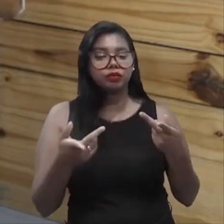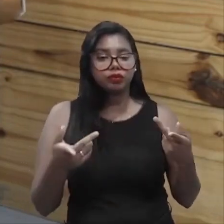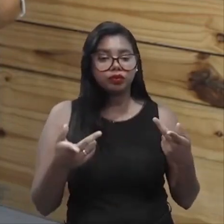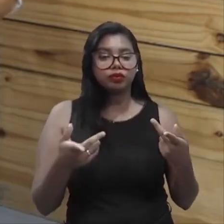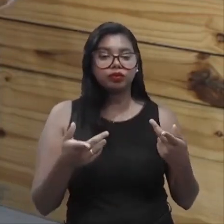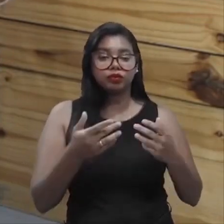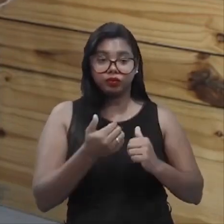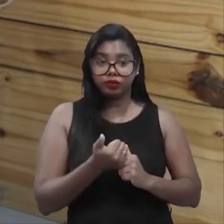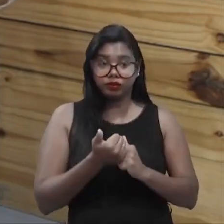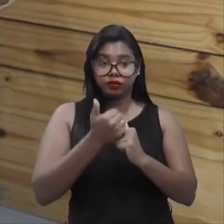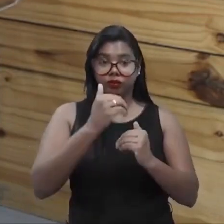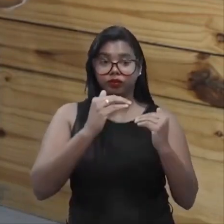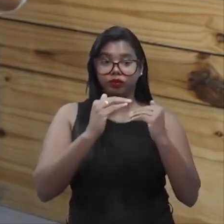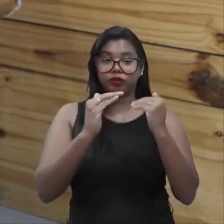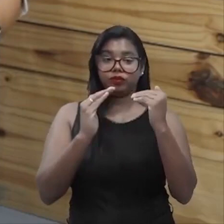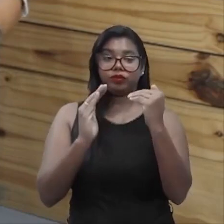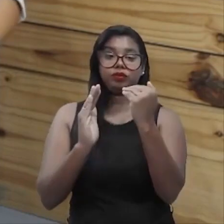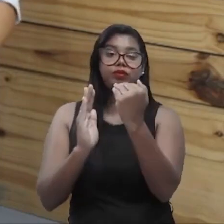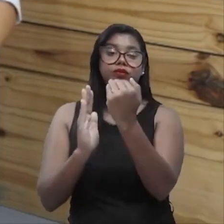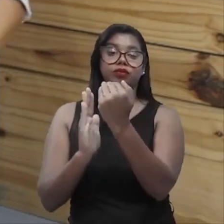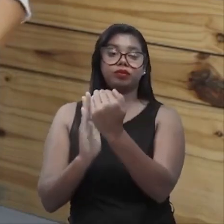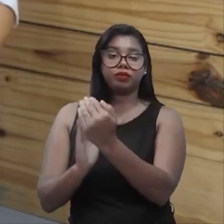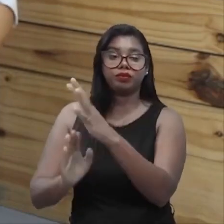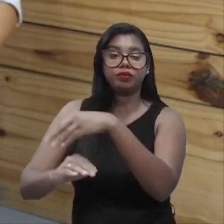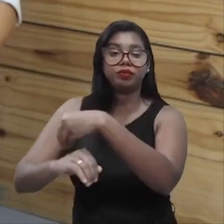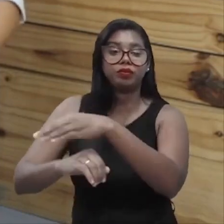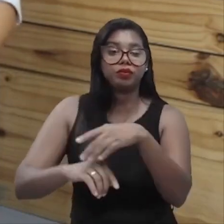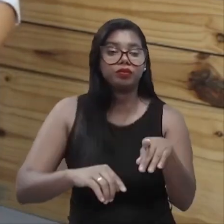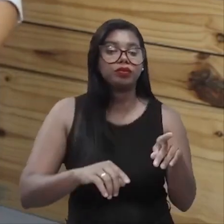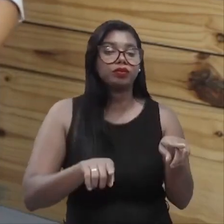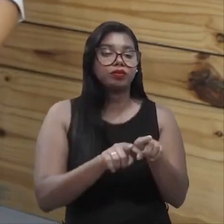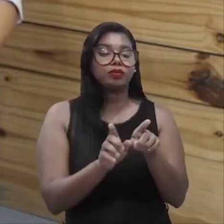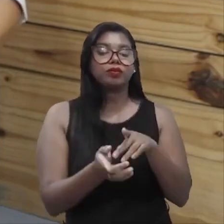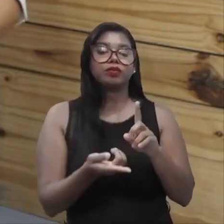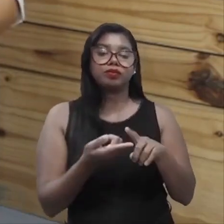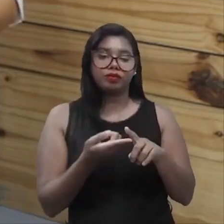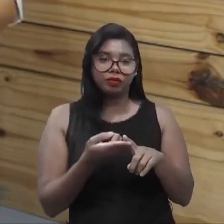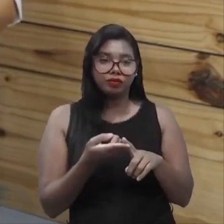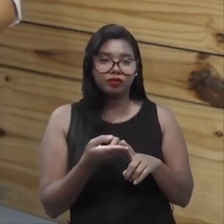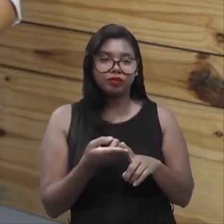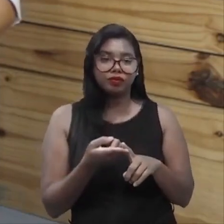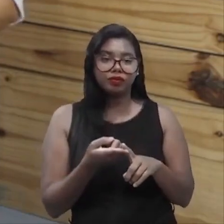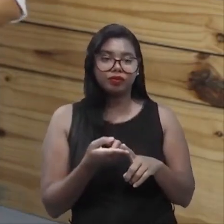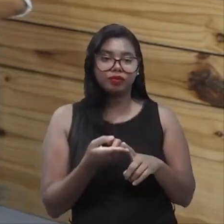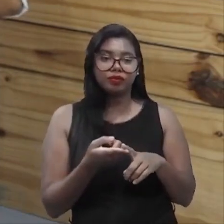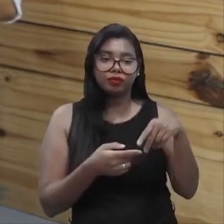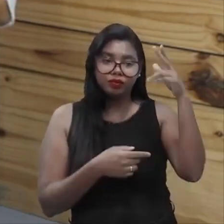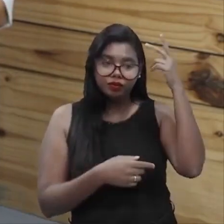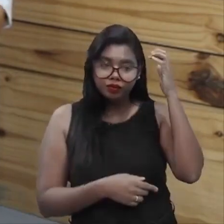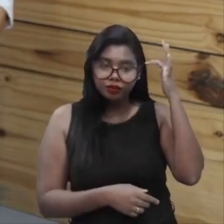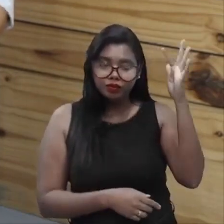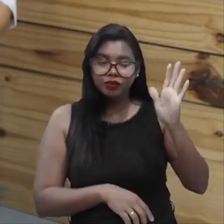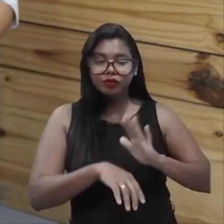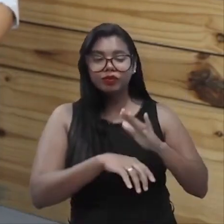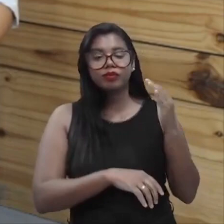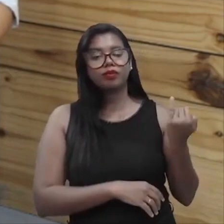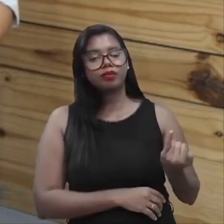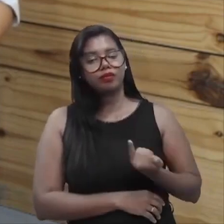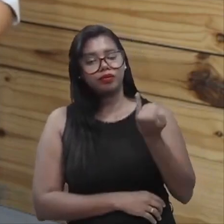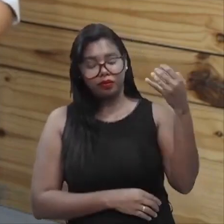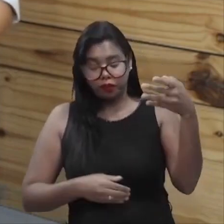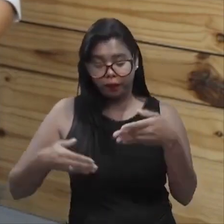dos outros níveis hierárquicos irão também compartilhar desse pensamento. Então, a importância da